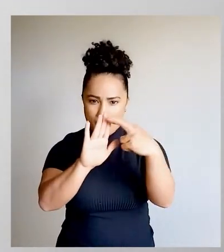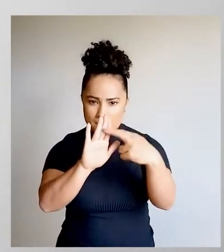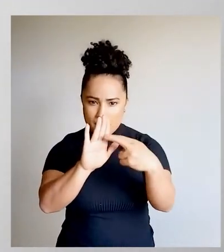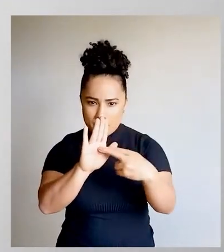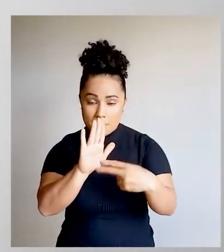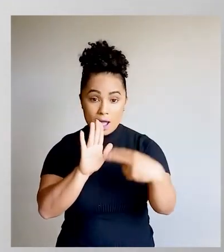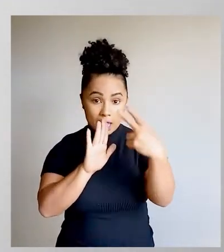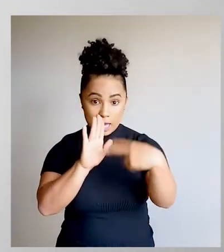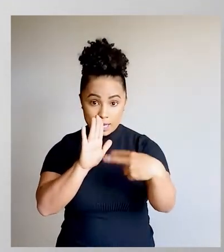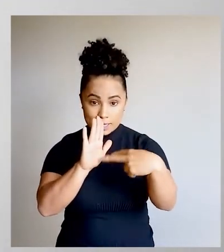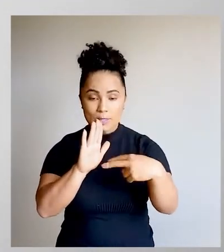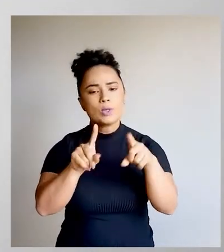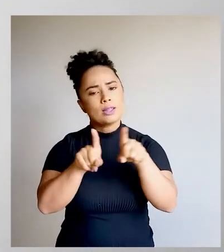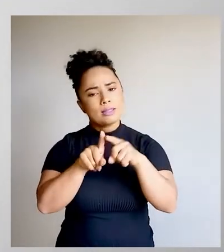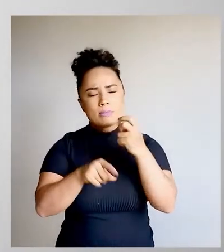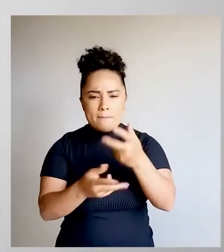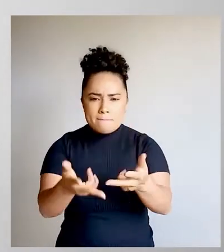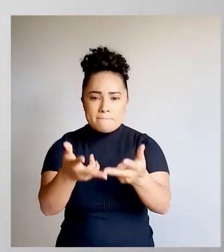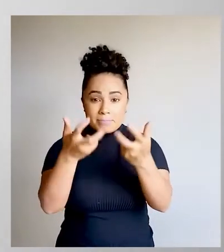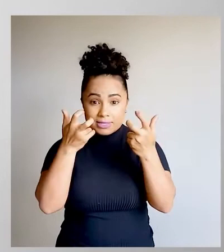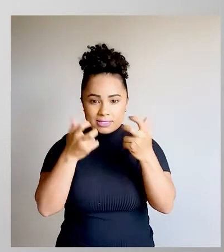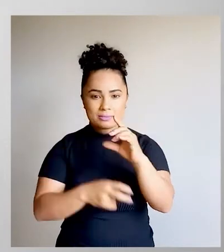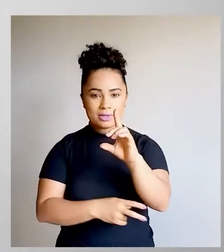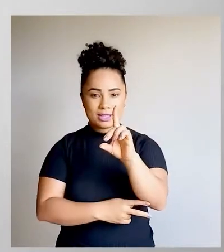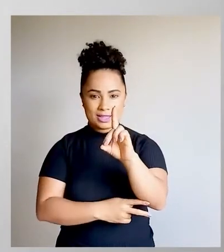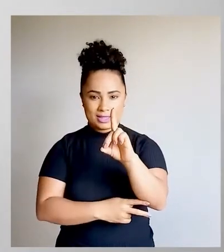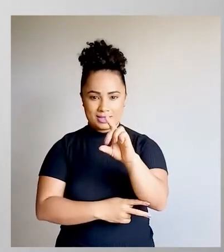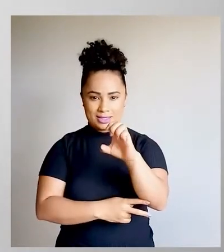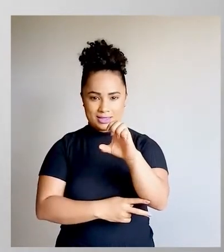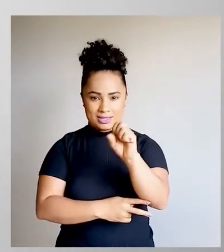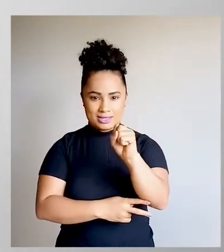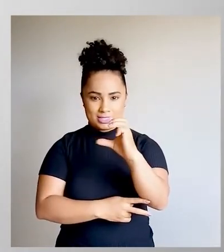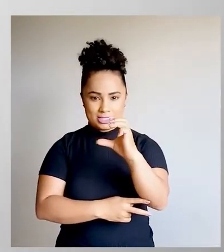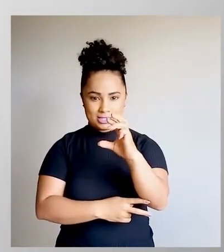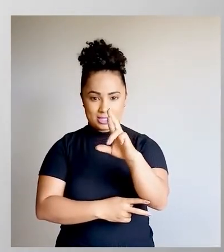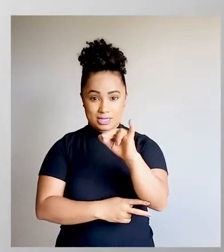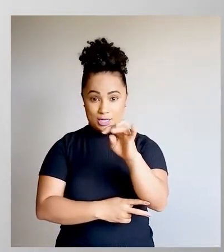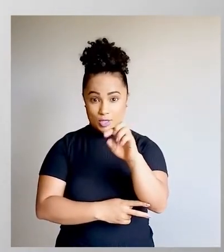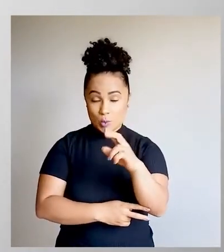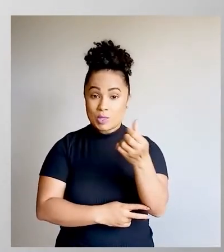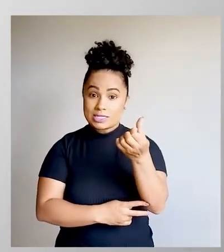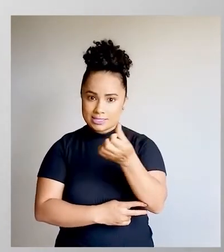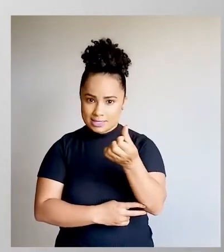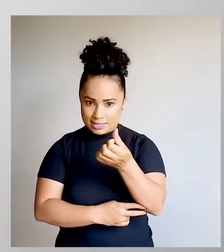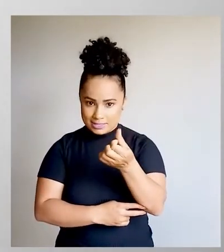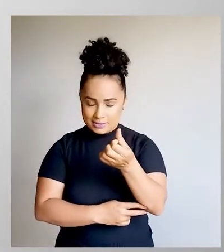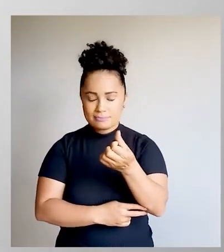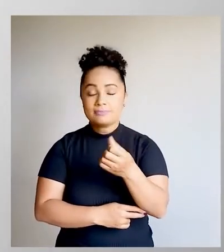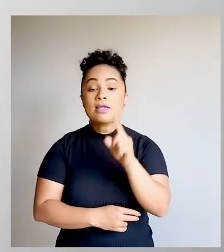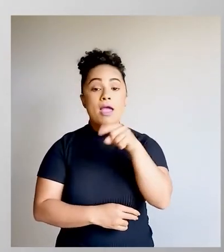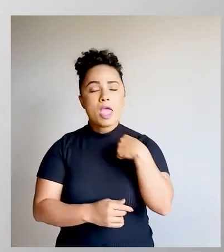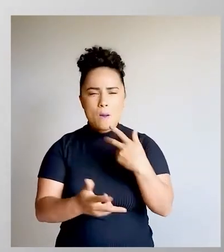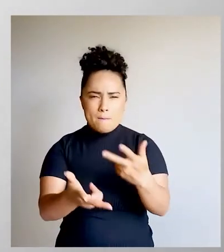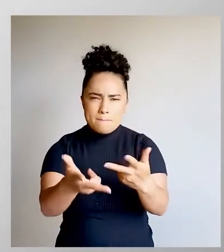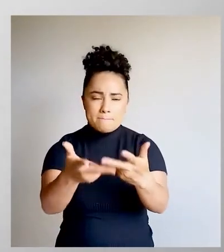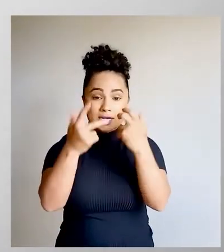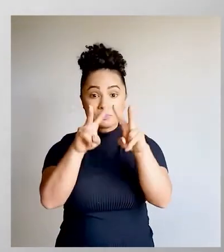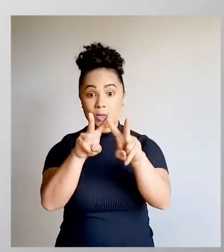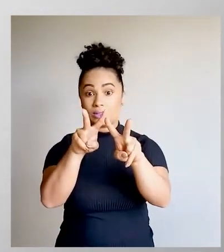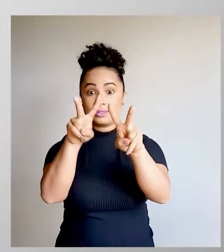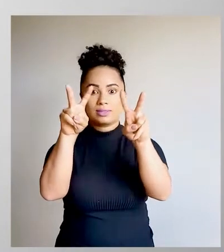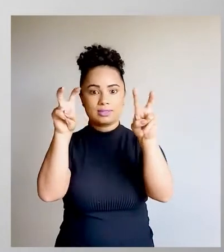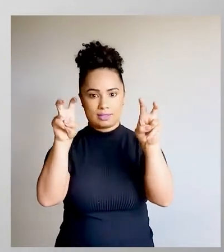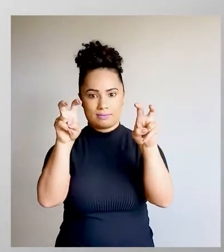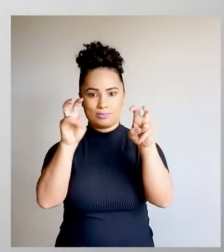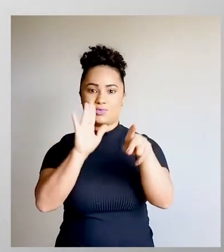vamos ver também o descritor 6, que é identificar o tema de um texto. O descritor 6 é identificar